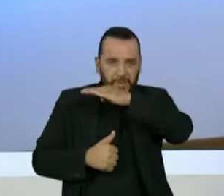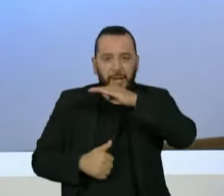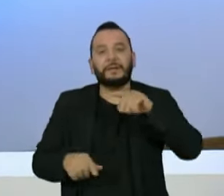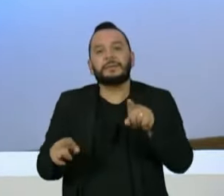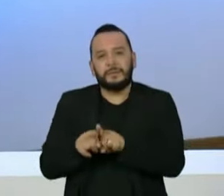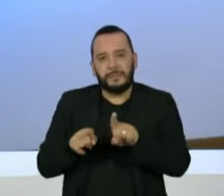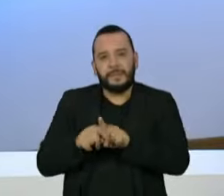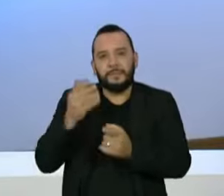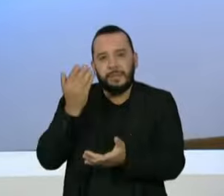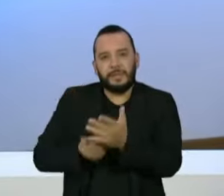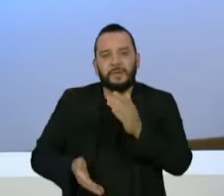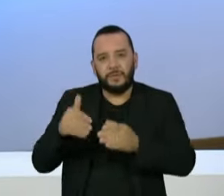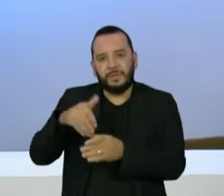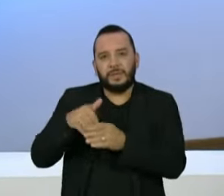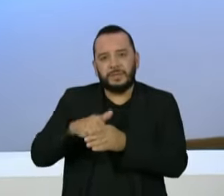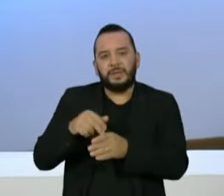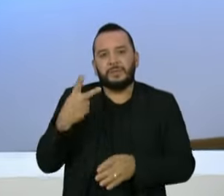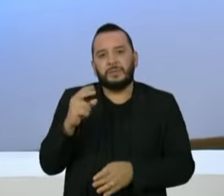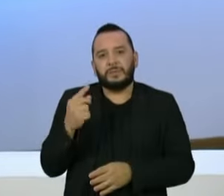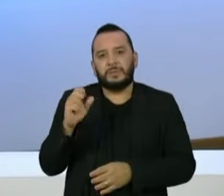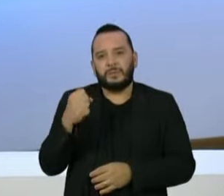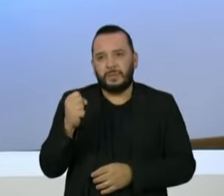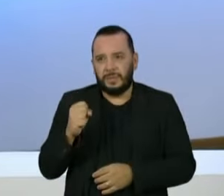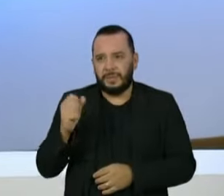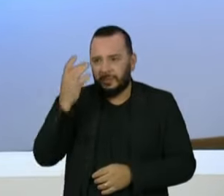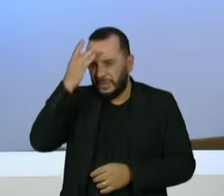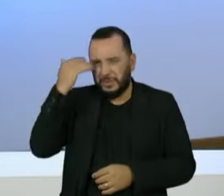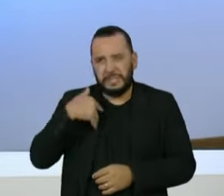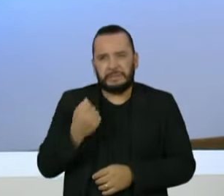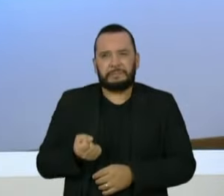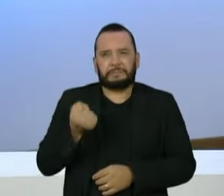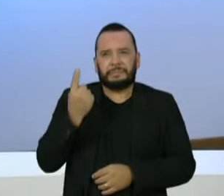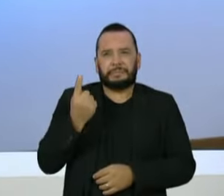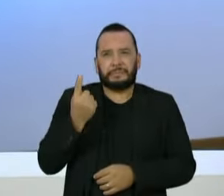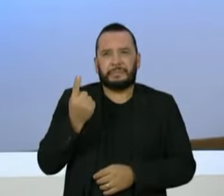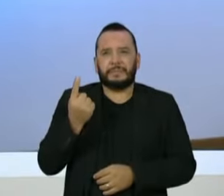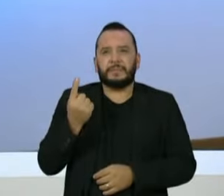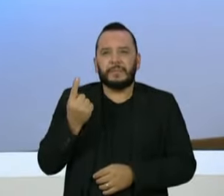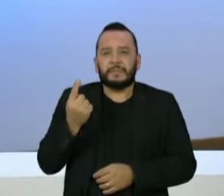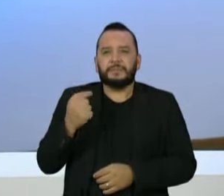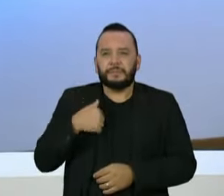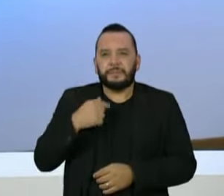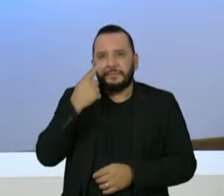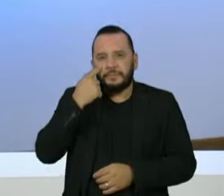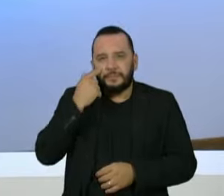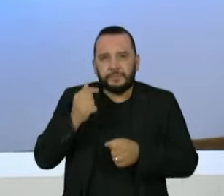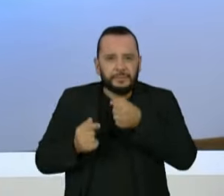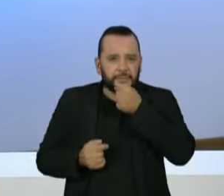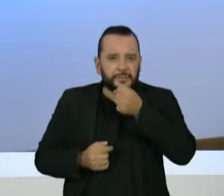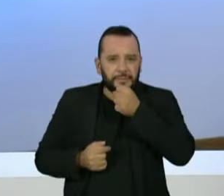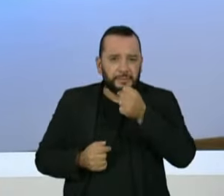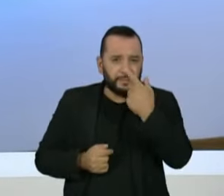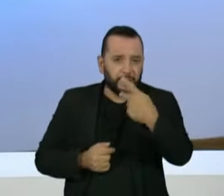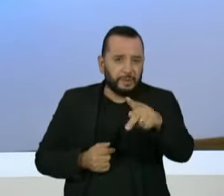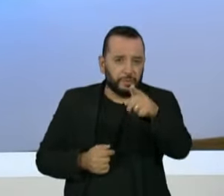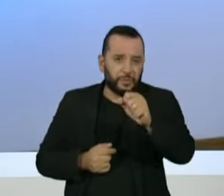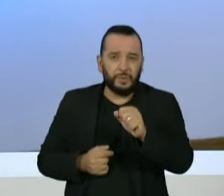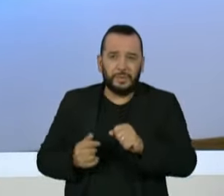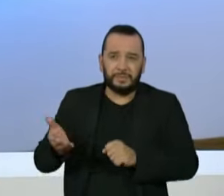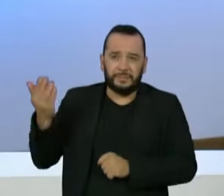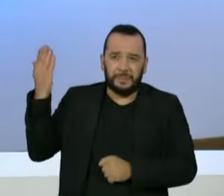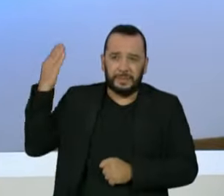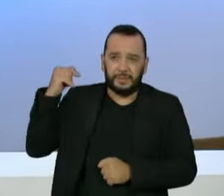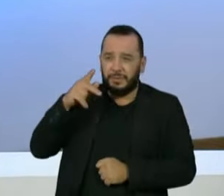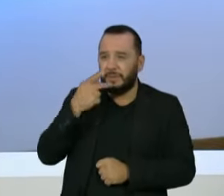2018. Muitos estavam achando aquilo, muitos acharam aquilo muito esquisito. Eu busquei uma entrevista do senhor da época, muito